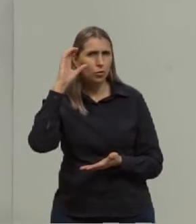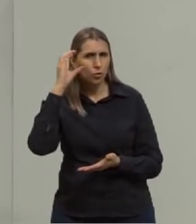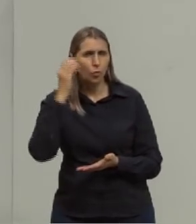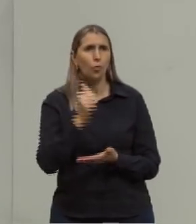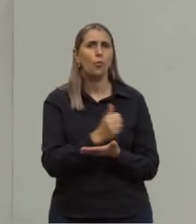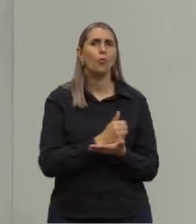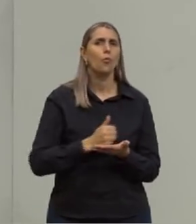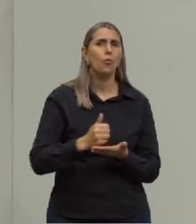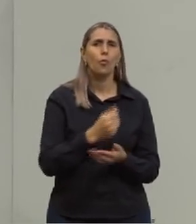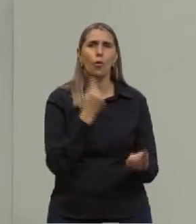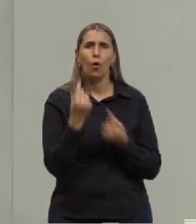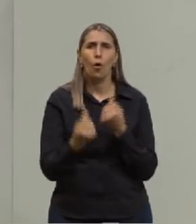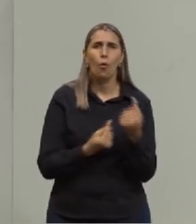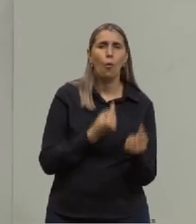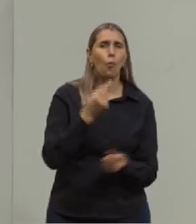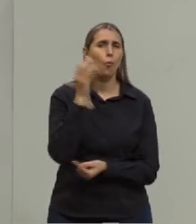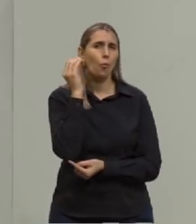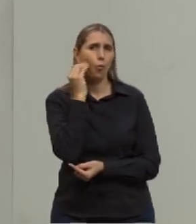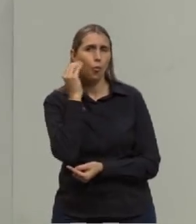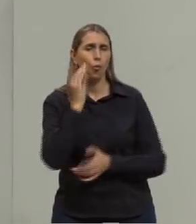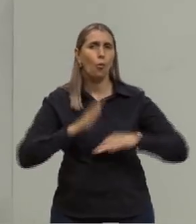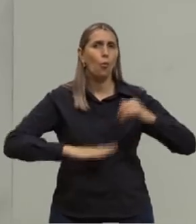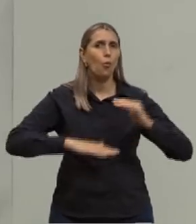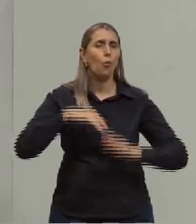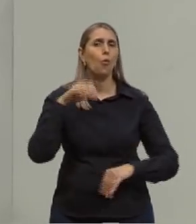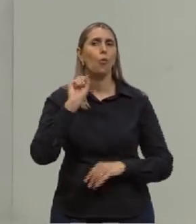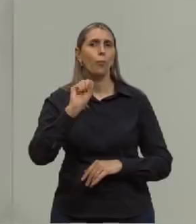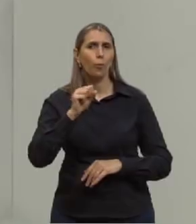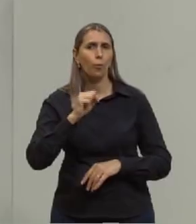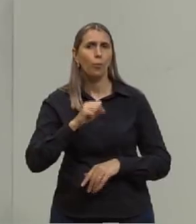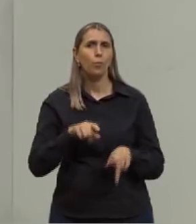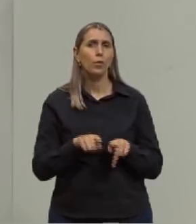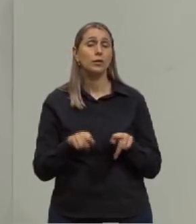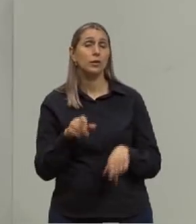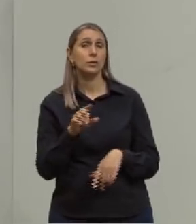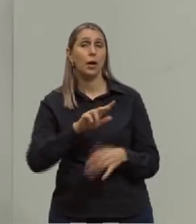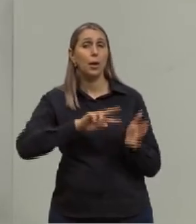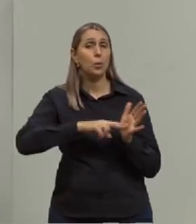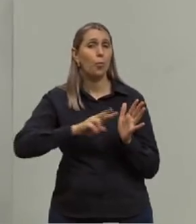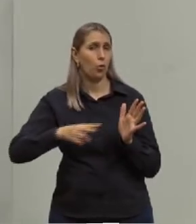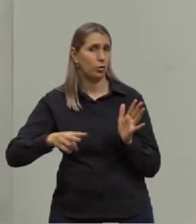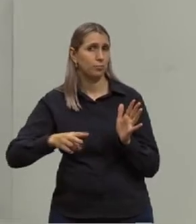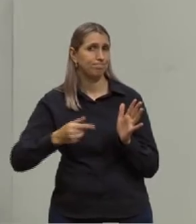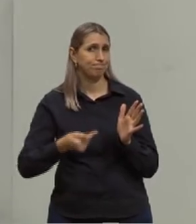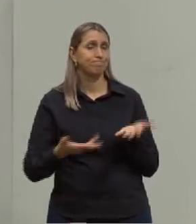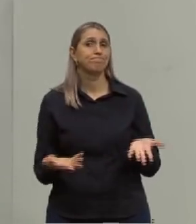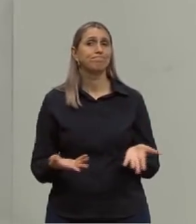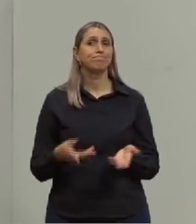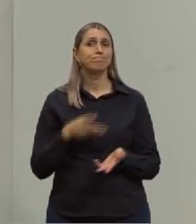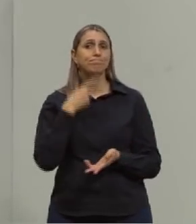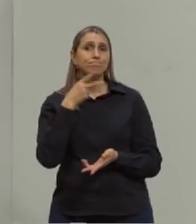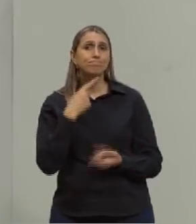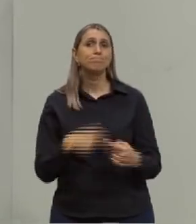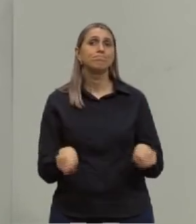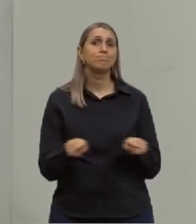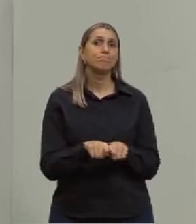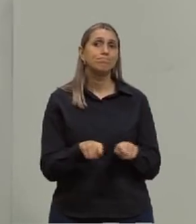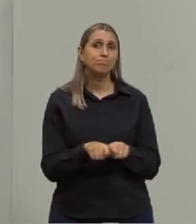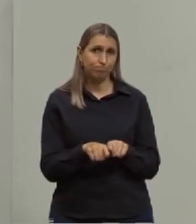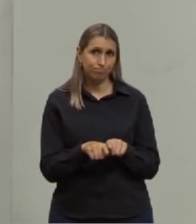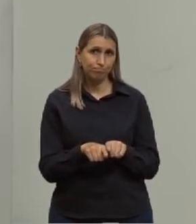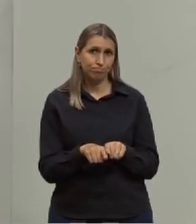base em alguns experimentos, sim, mas ainda hipóteses. Aí a gente vai estar falando no